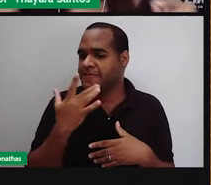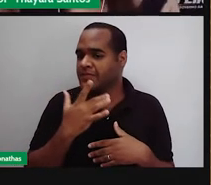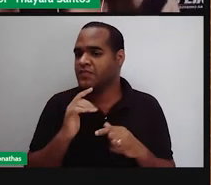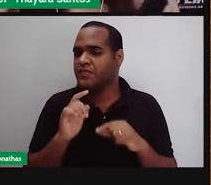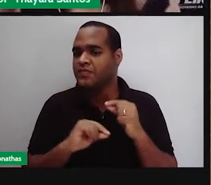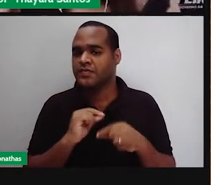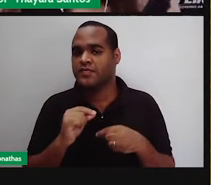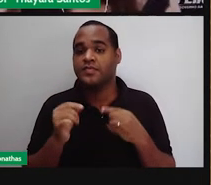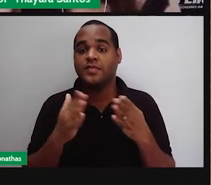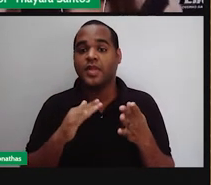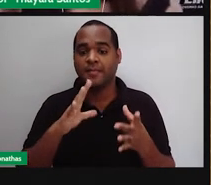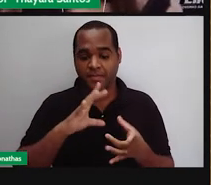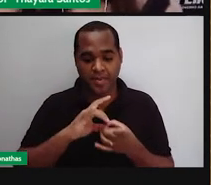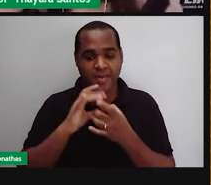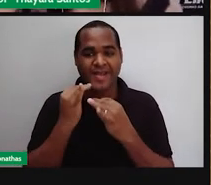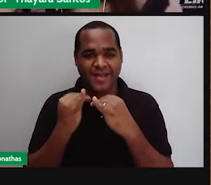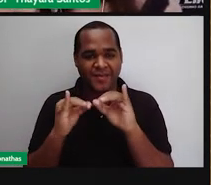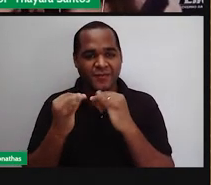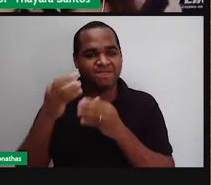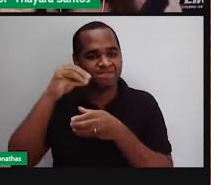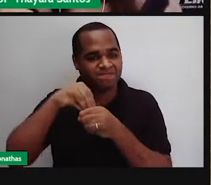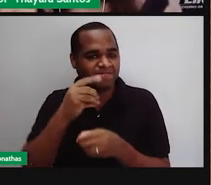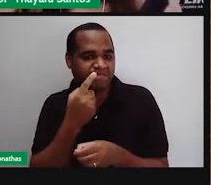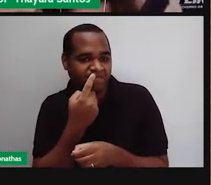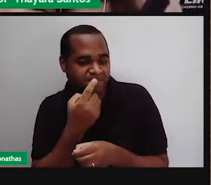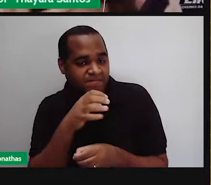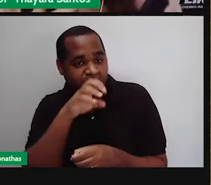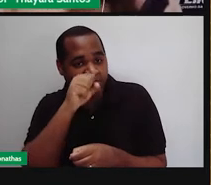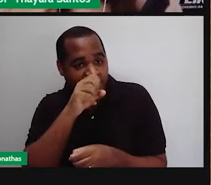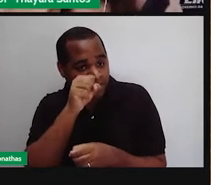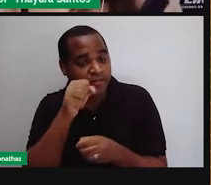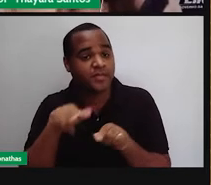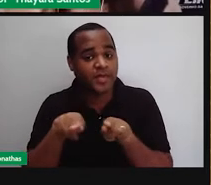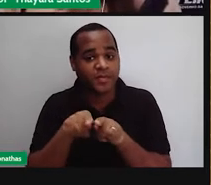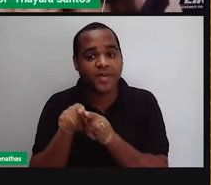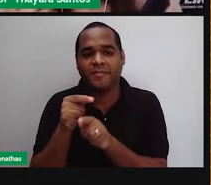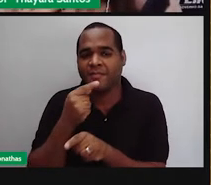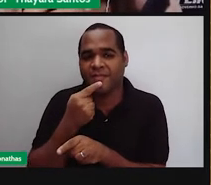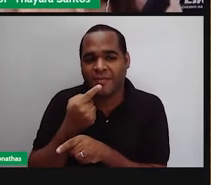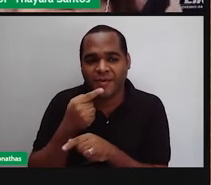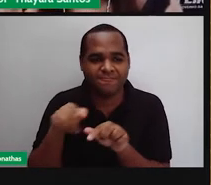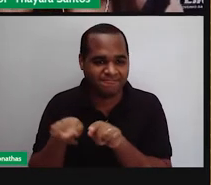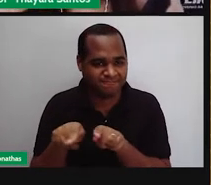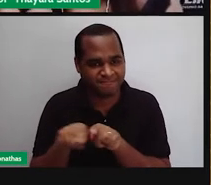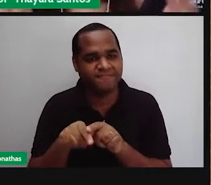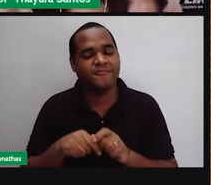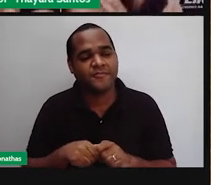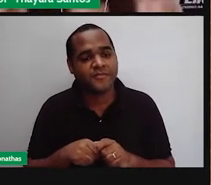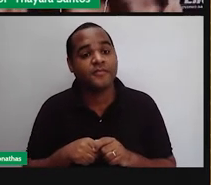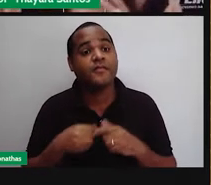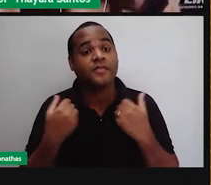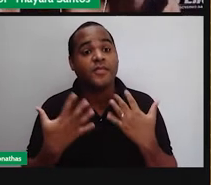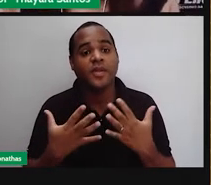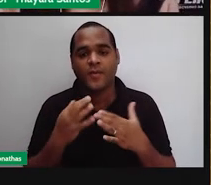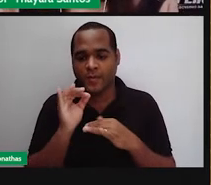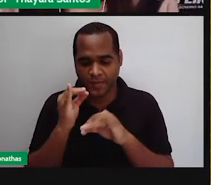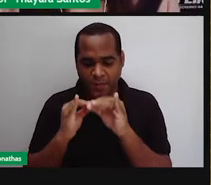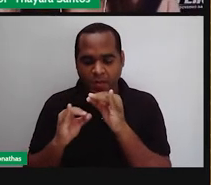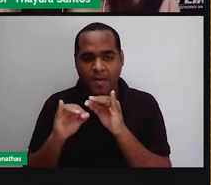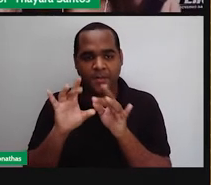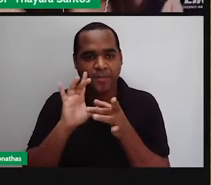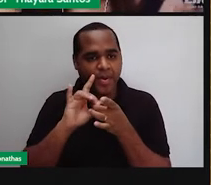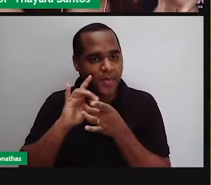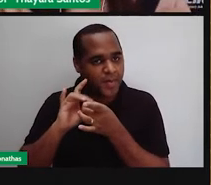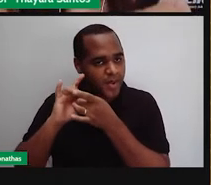Porque tem quimiorreceptores, tanto no nosso olfato, quanto aqui na nossa boca. Então, esses quimiorreceptores, eles